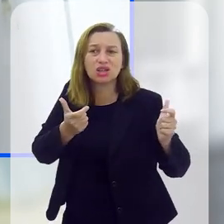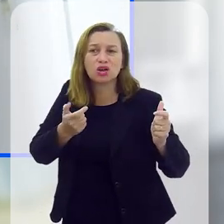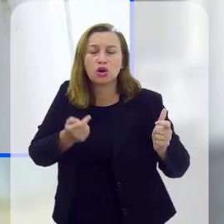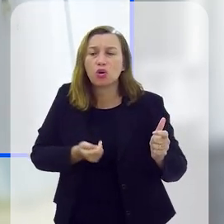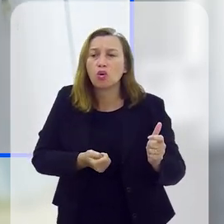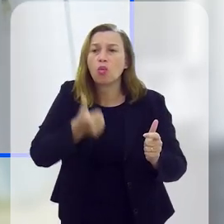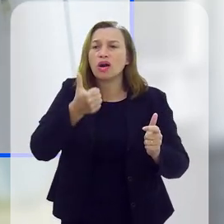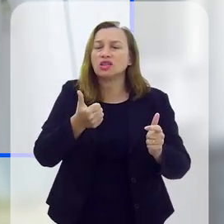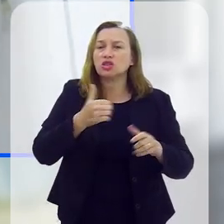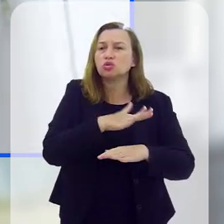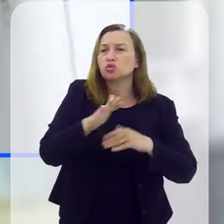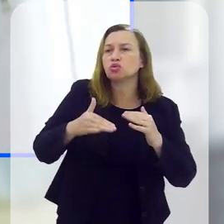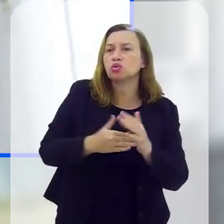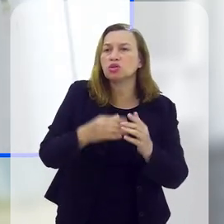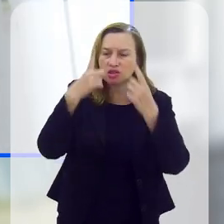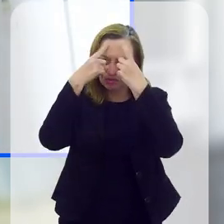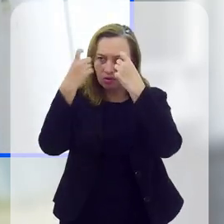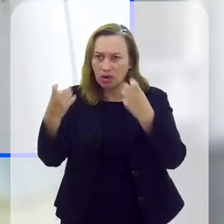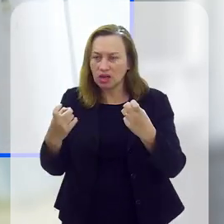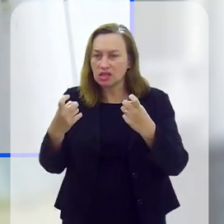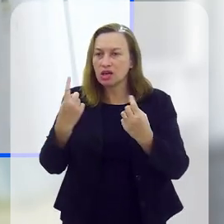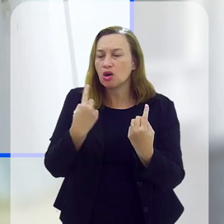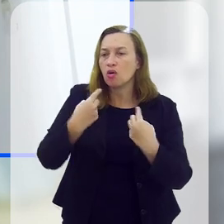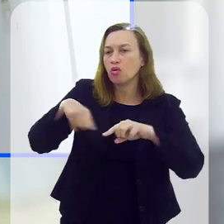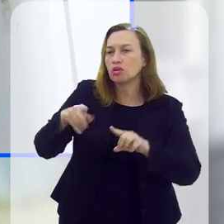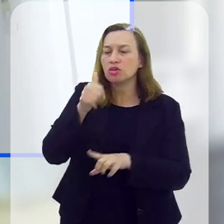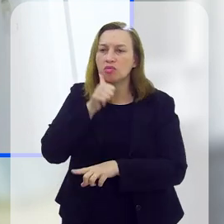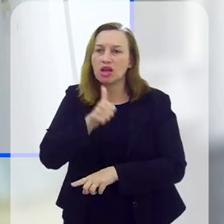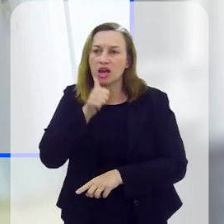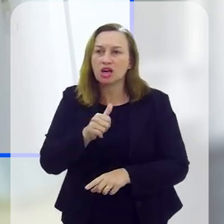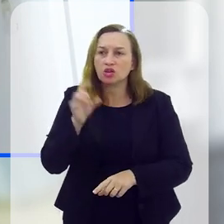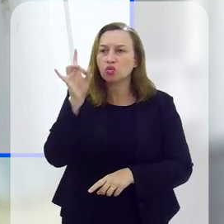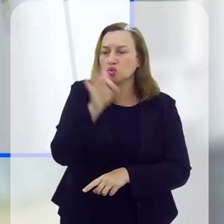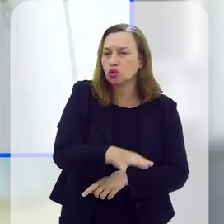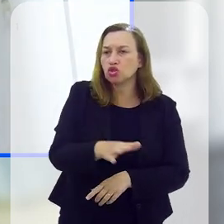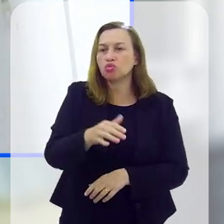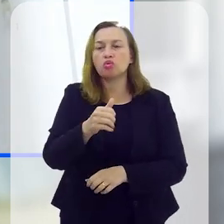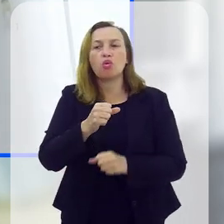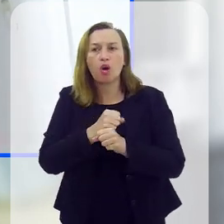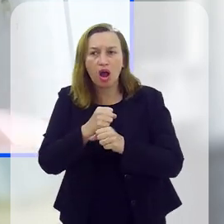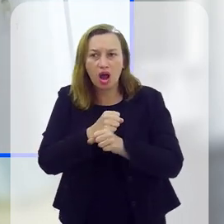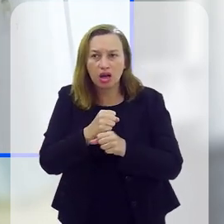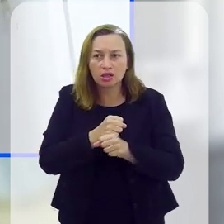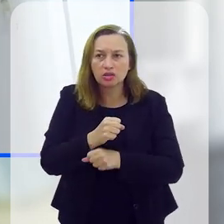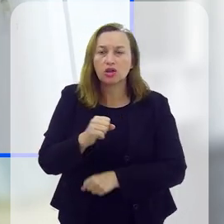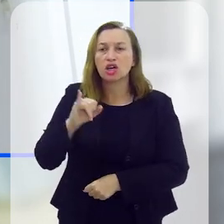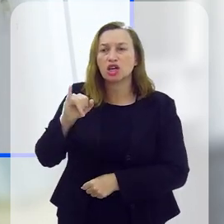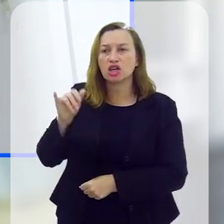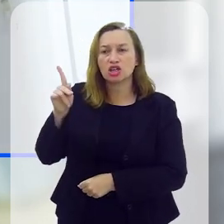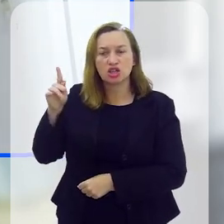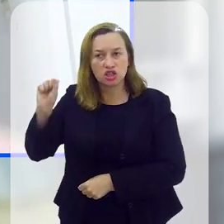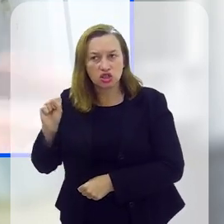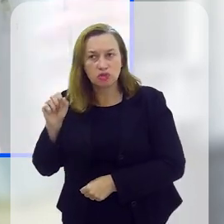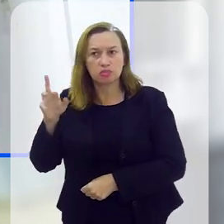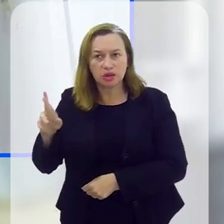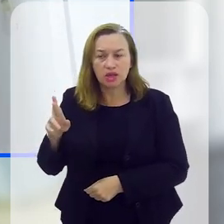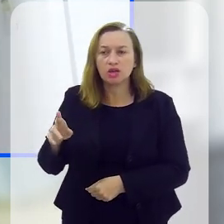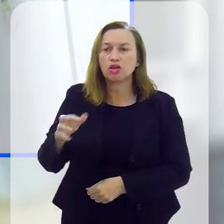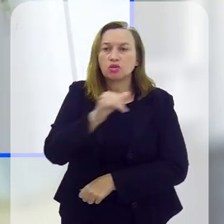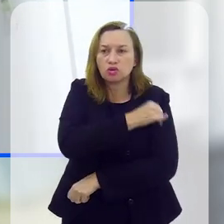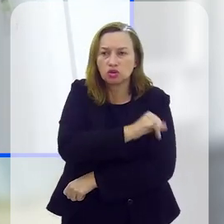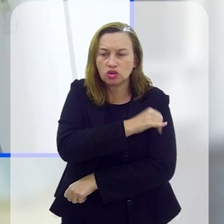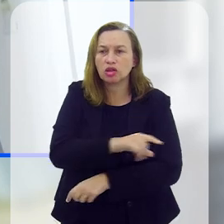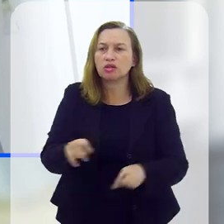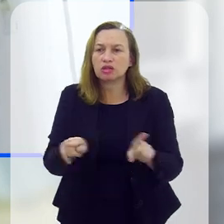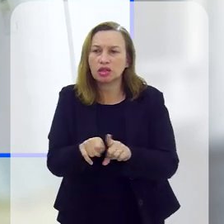índices de violência contra a mulher no último ano, isso foi constatado tanto pelo ISP aqui no Rio de Janeiro, como no